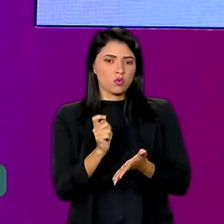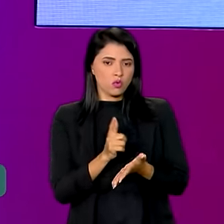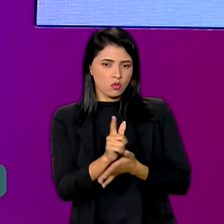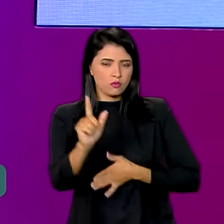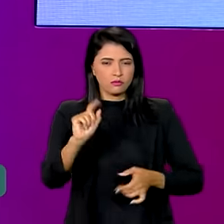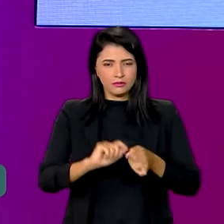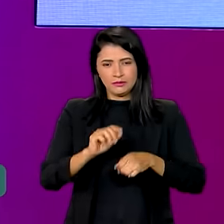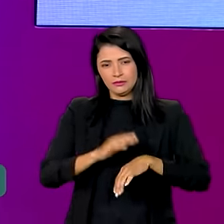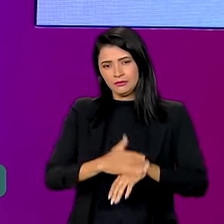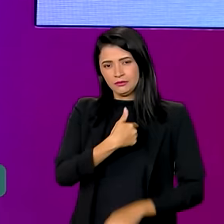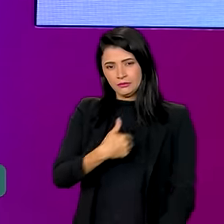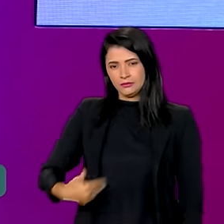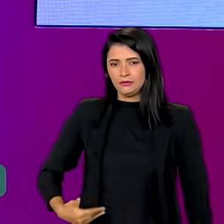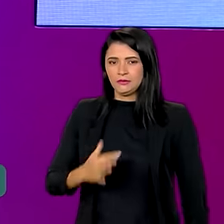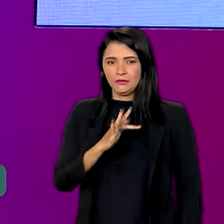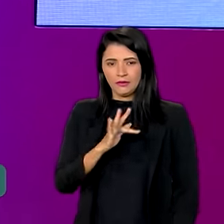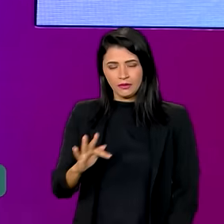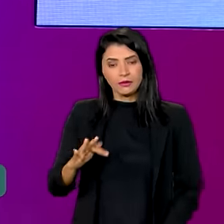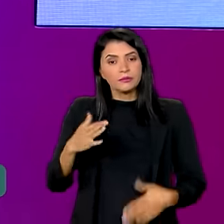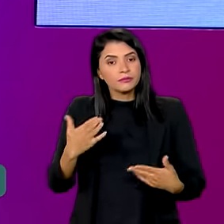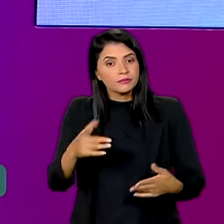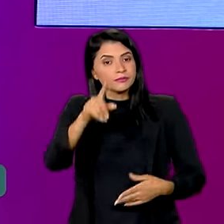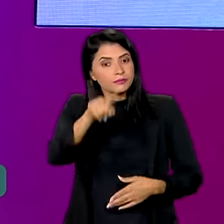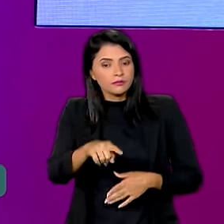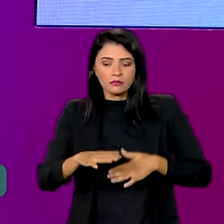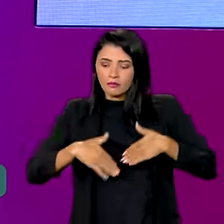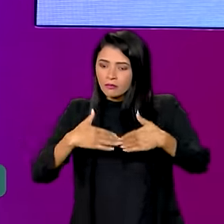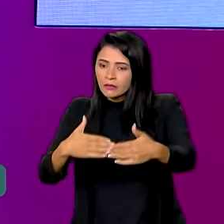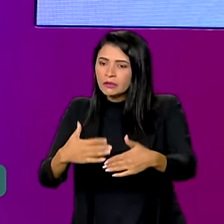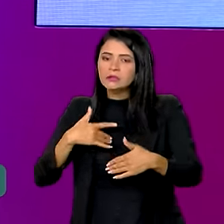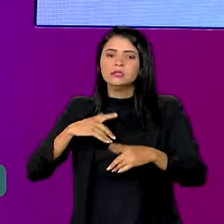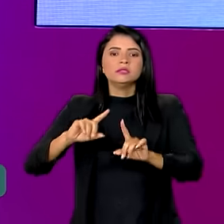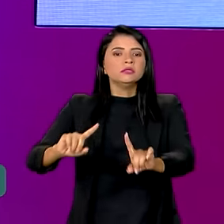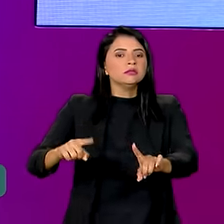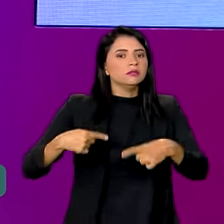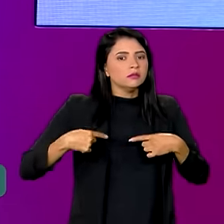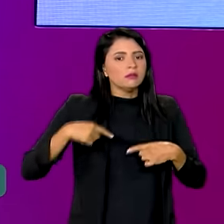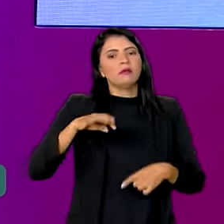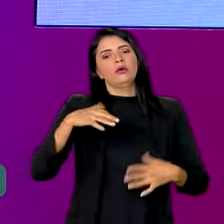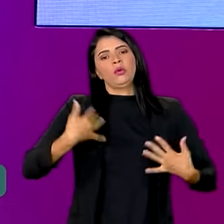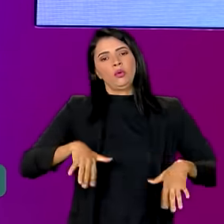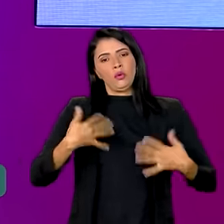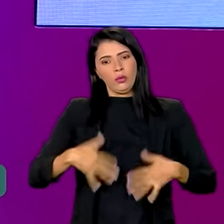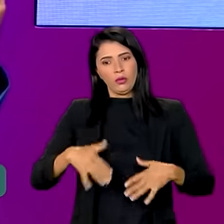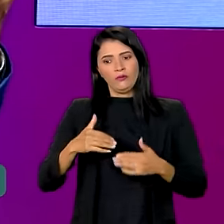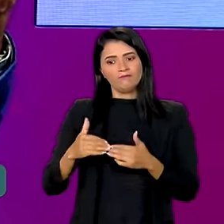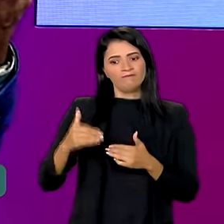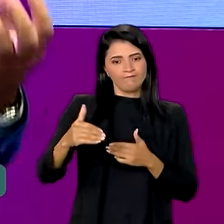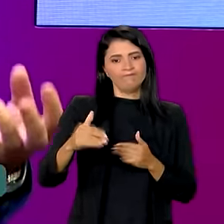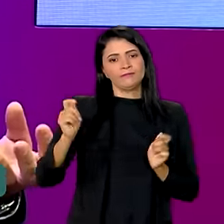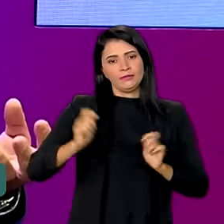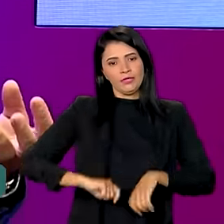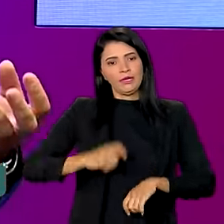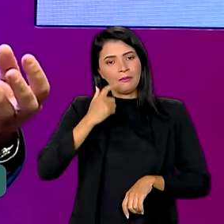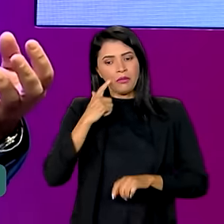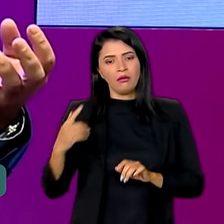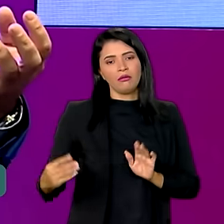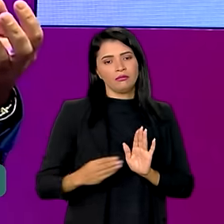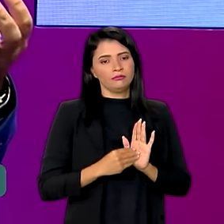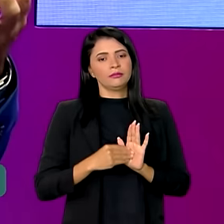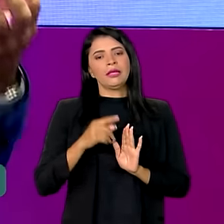realizadas pelo governo federal. Então, é um processo desafiante que nós temos pela frente para incluir